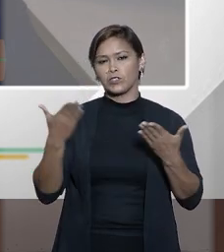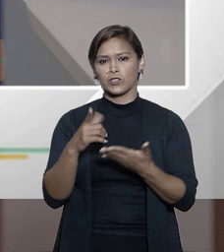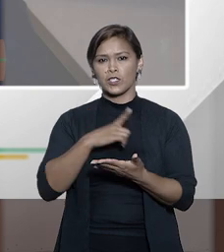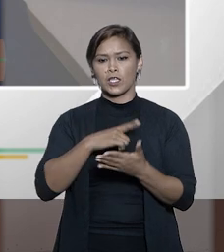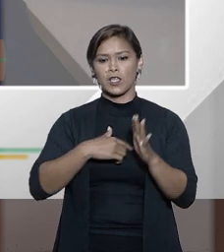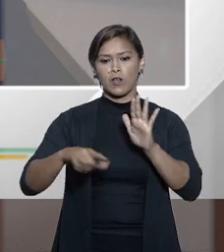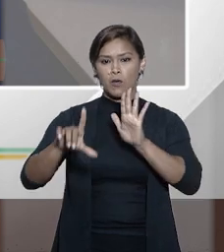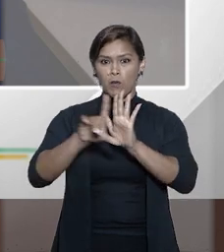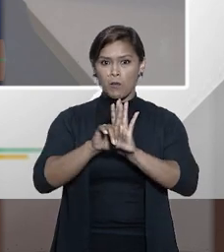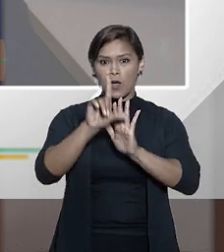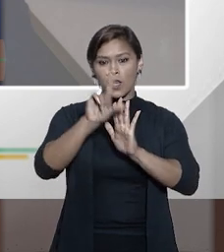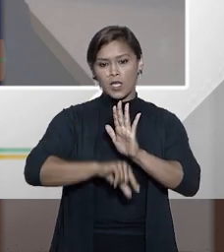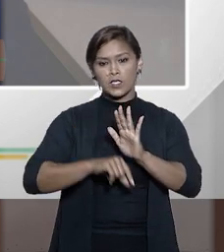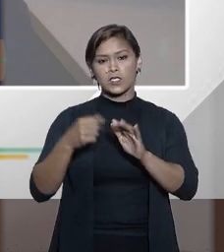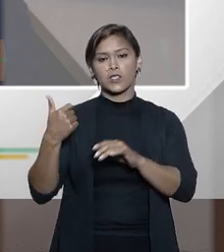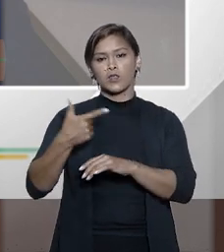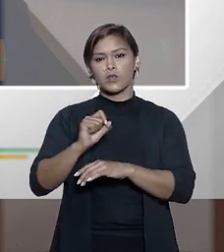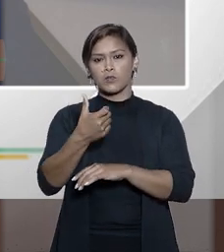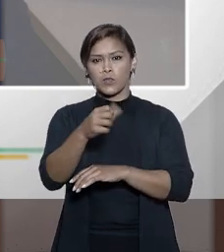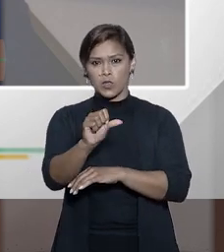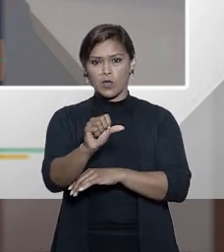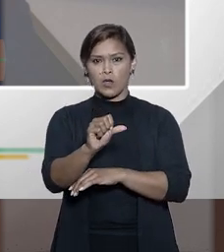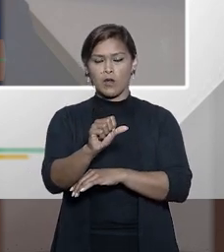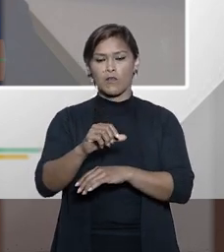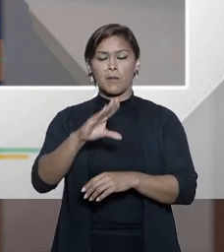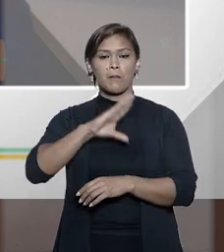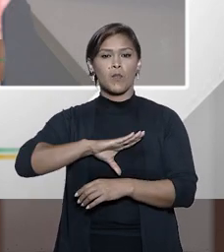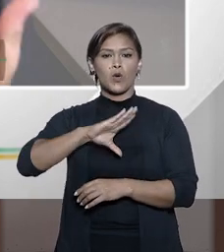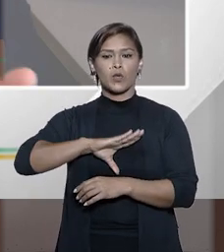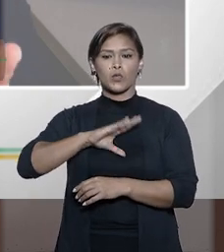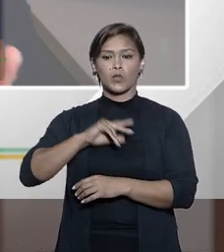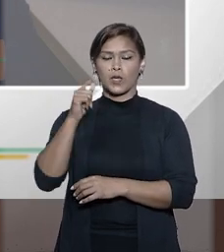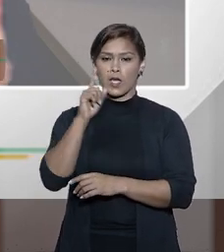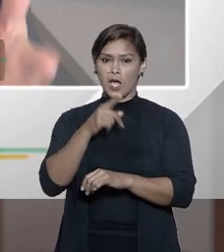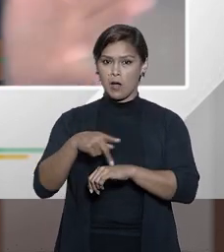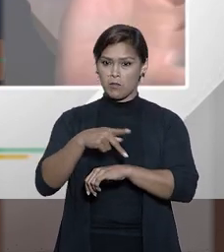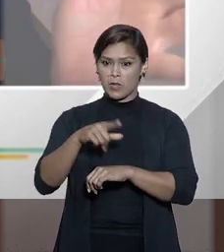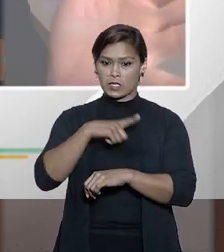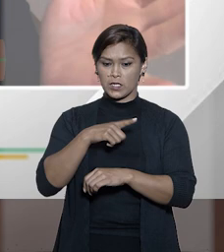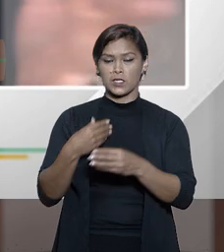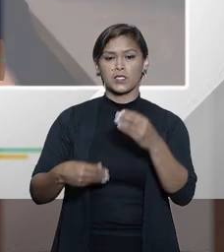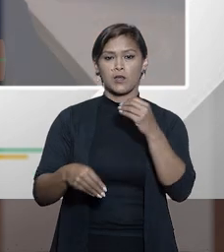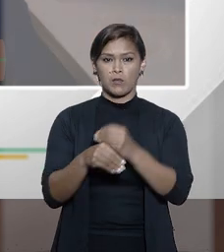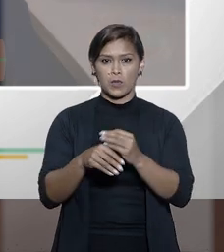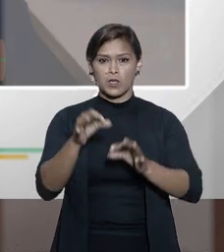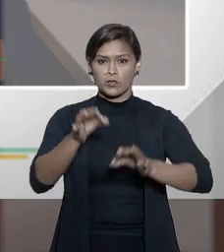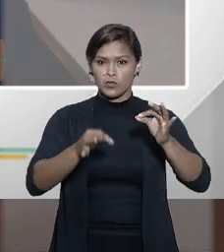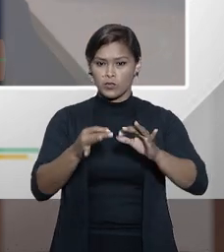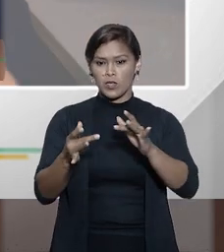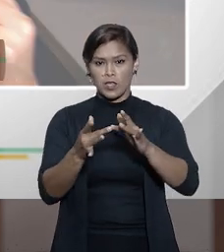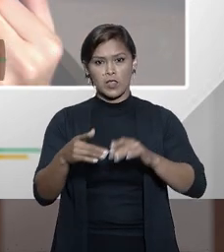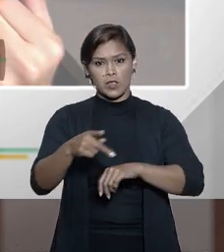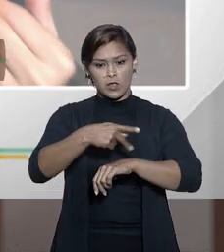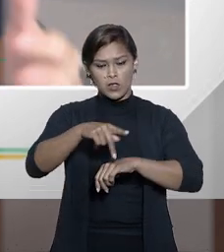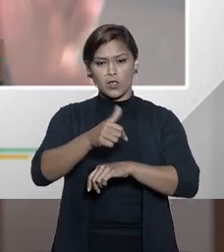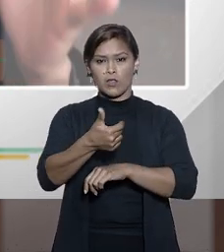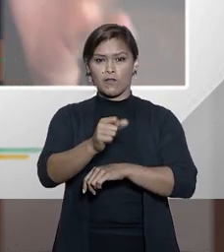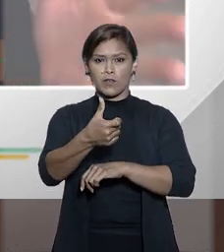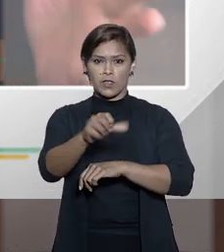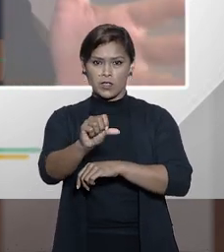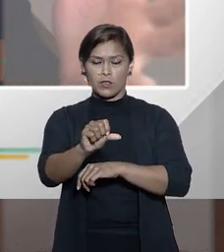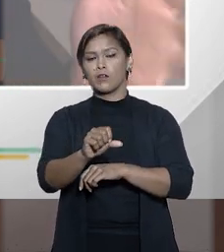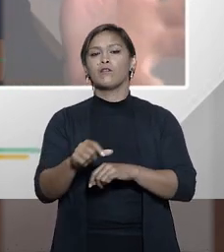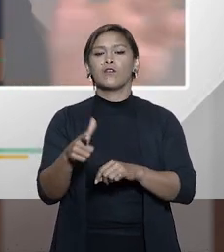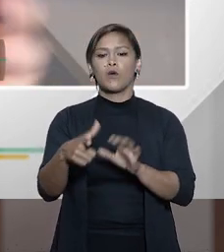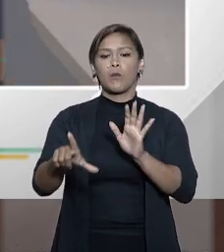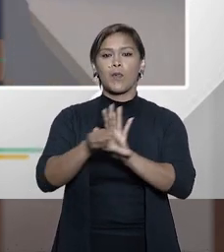tem uma legislação desse tipo desde 2009. Portugal tem uma legislação desse tipo de cooperação jurídica internacional desde 1999, uma